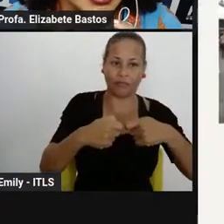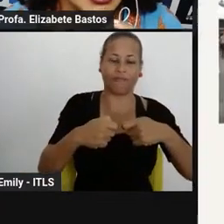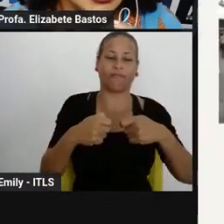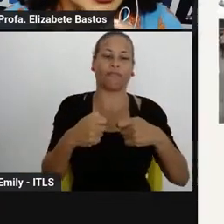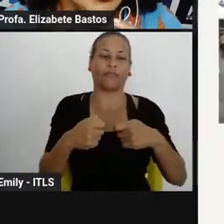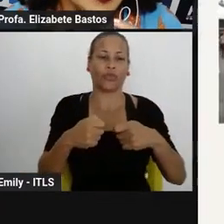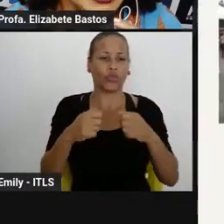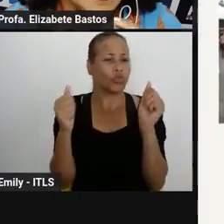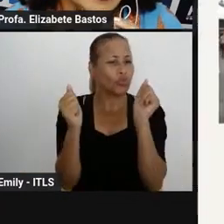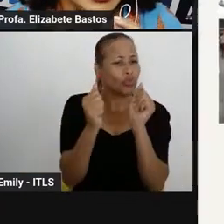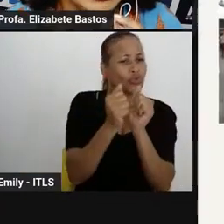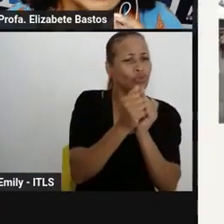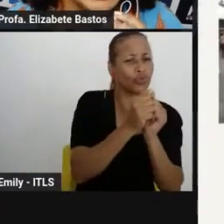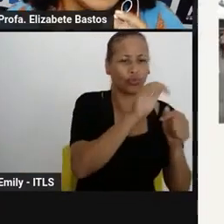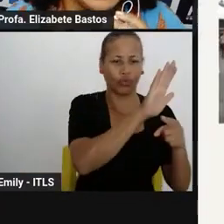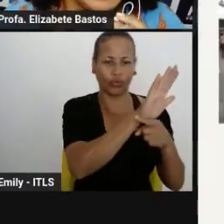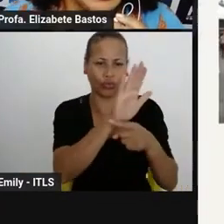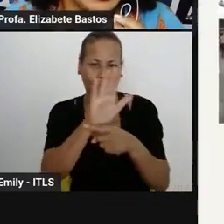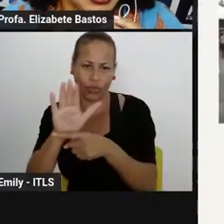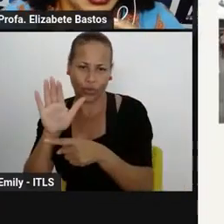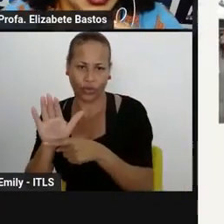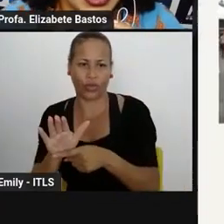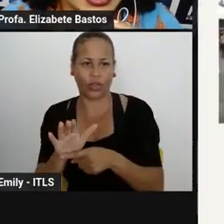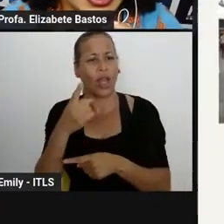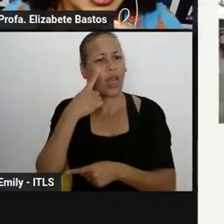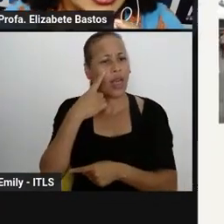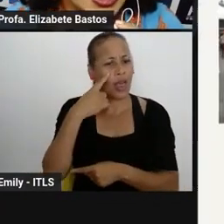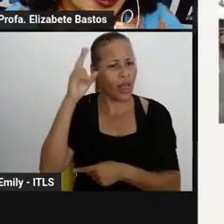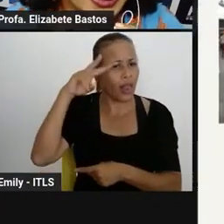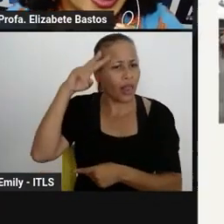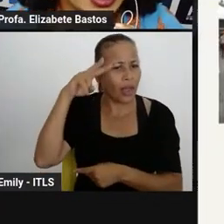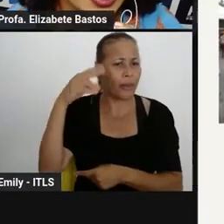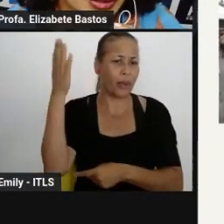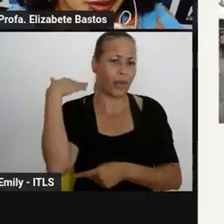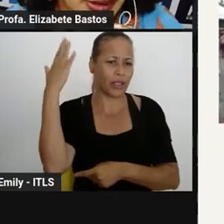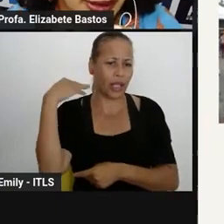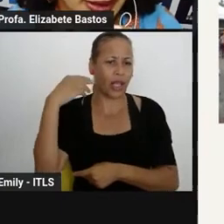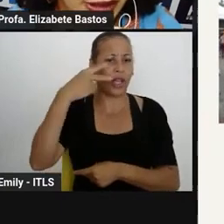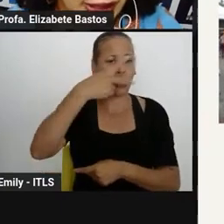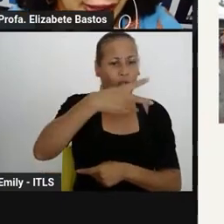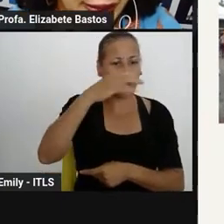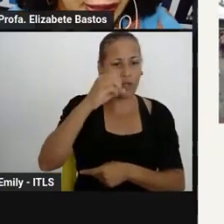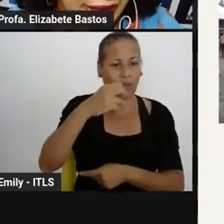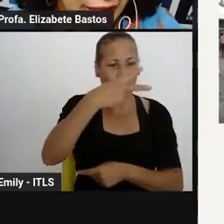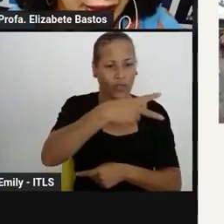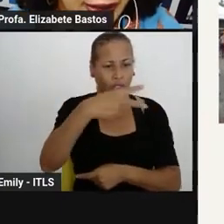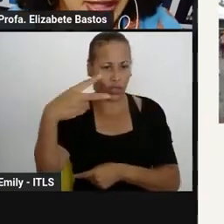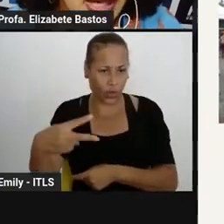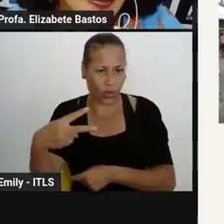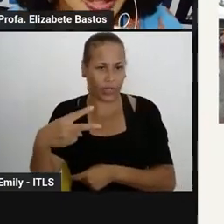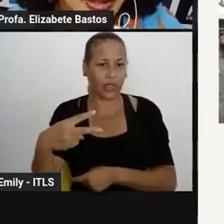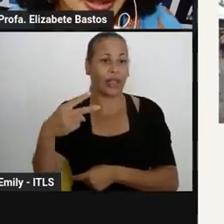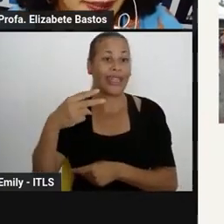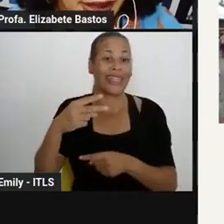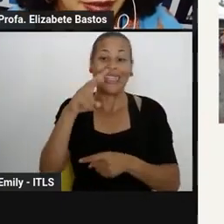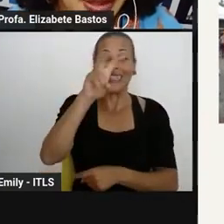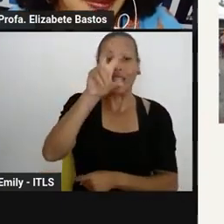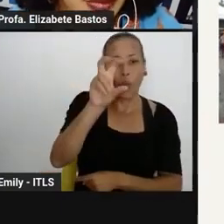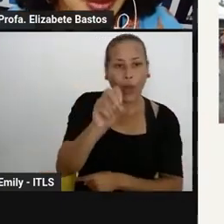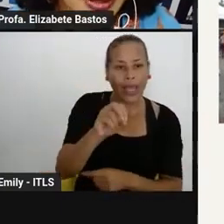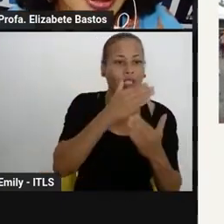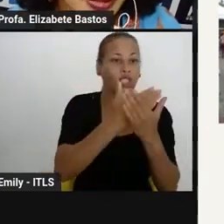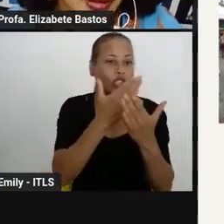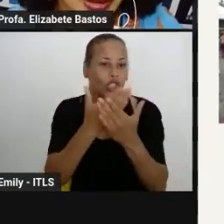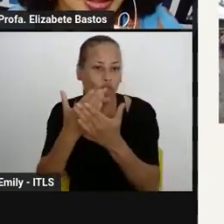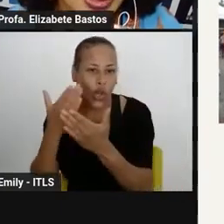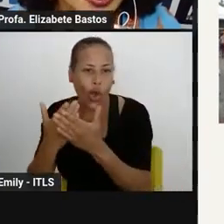E tivemos na primeira edição em 2022 58 escolas cadastradas, mas nós sabemos que